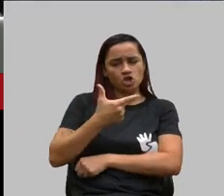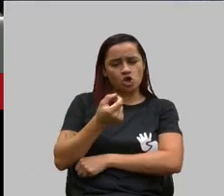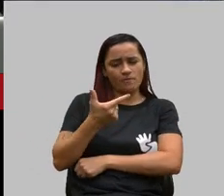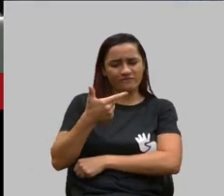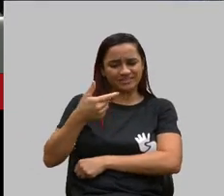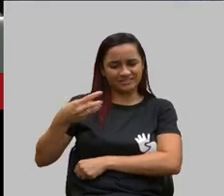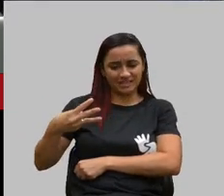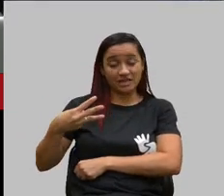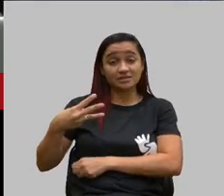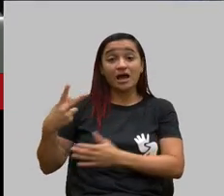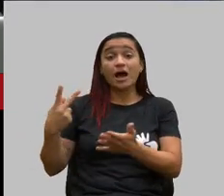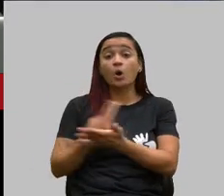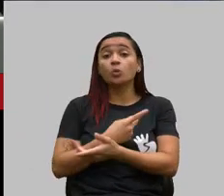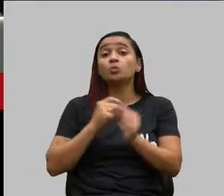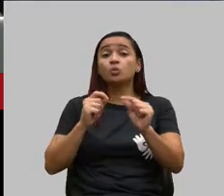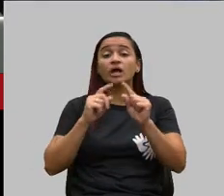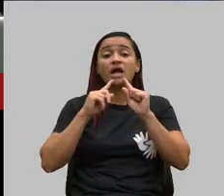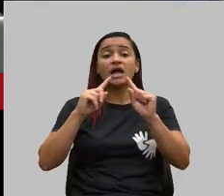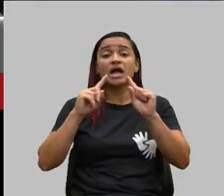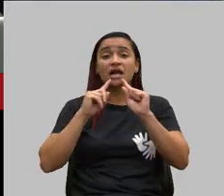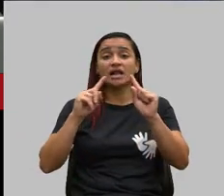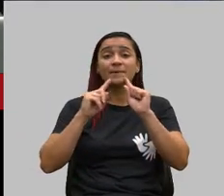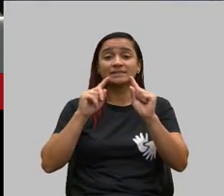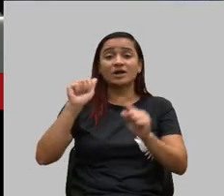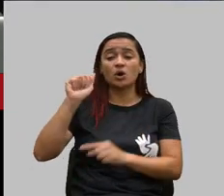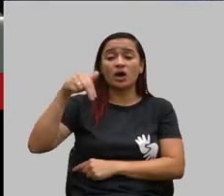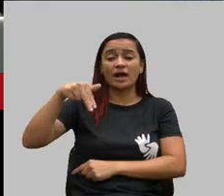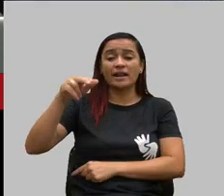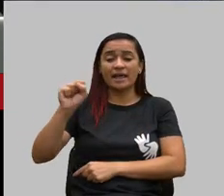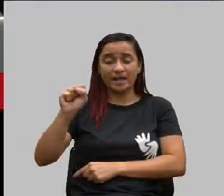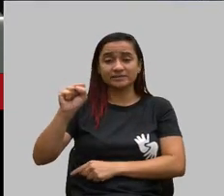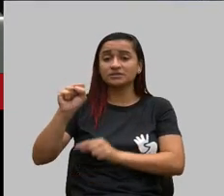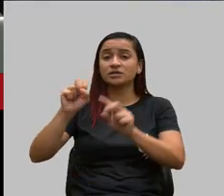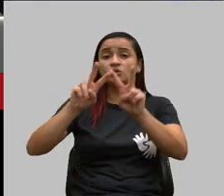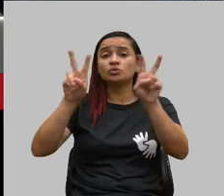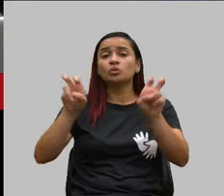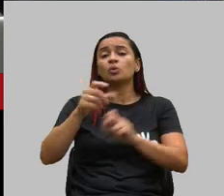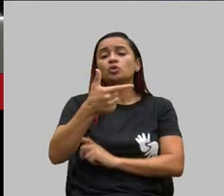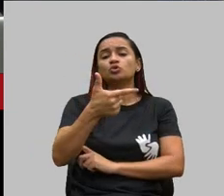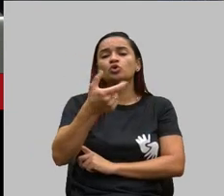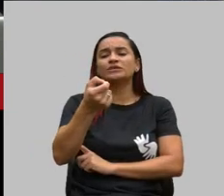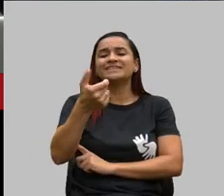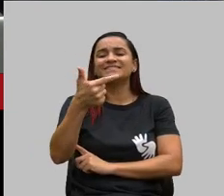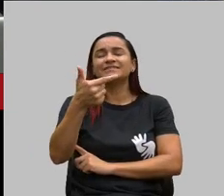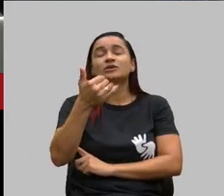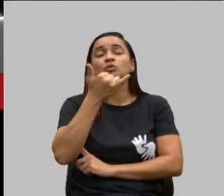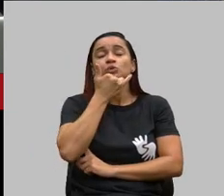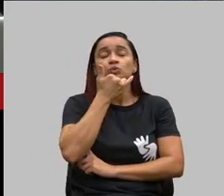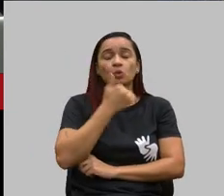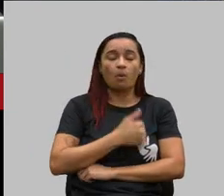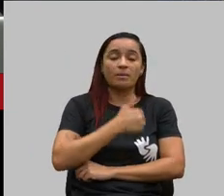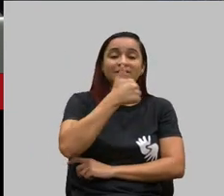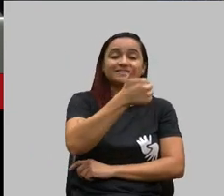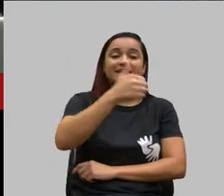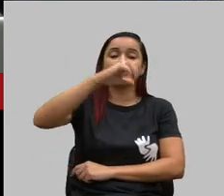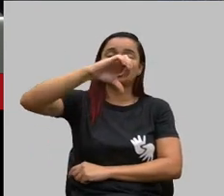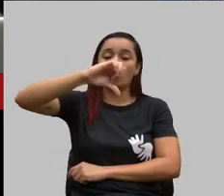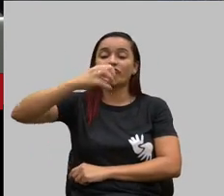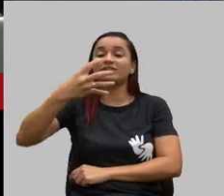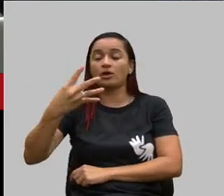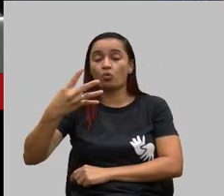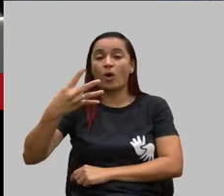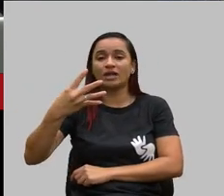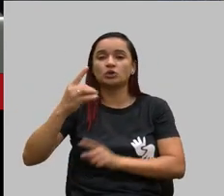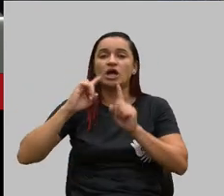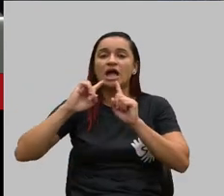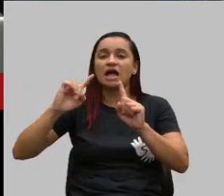reclamação na INS de 194 queixas no período de abril